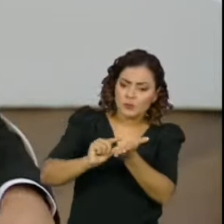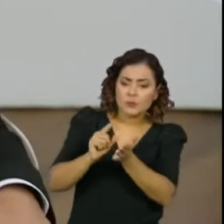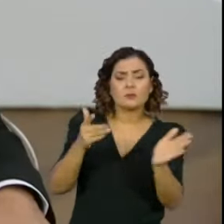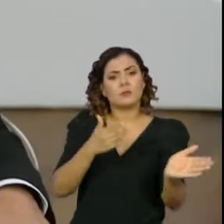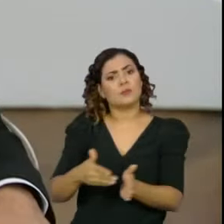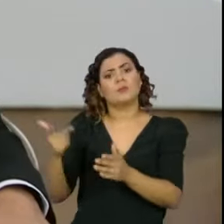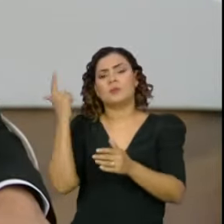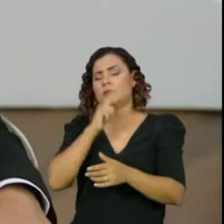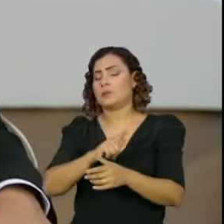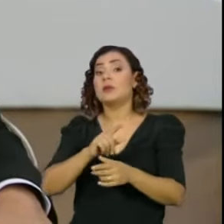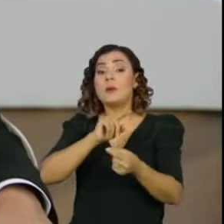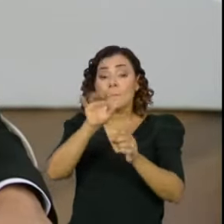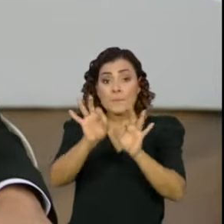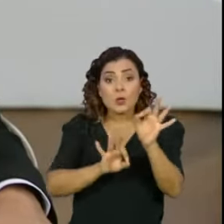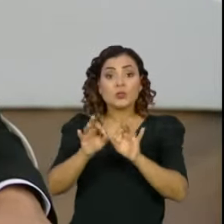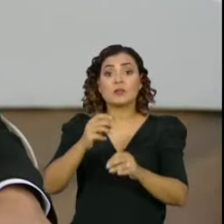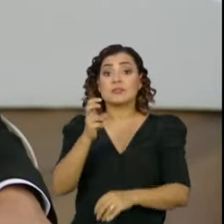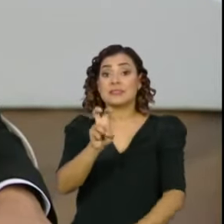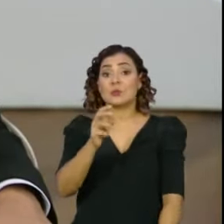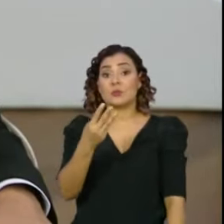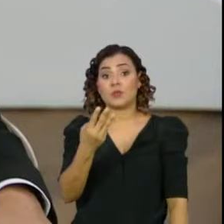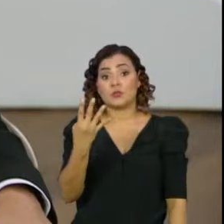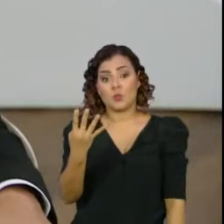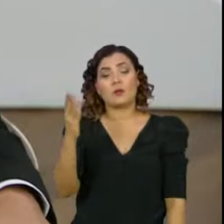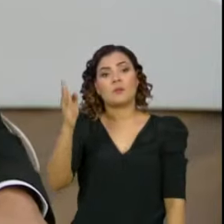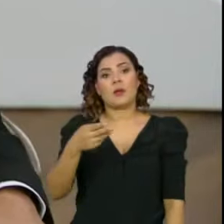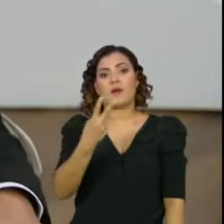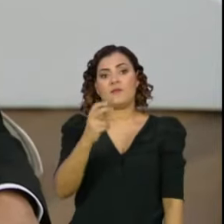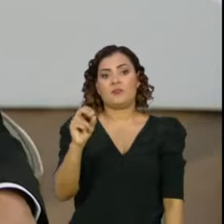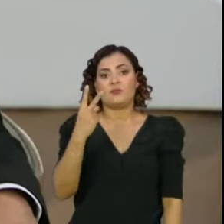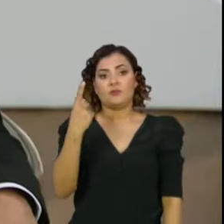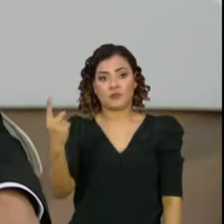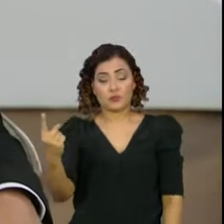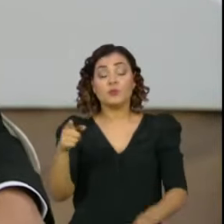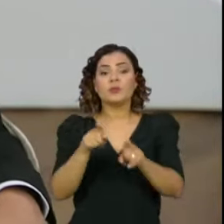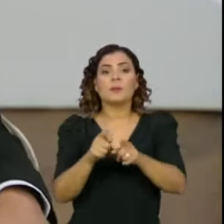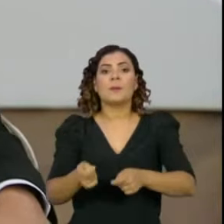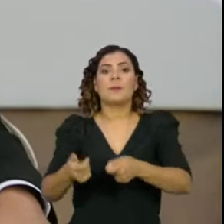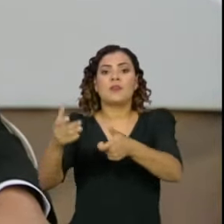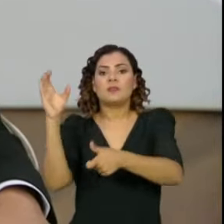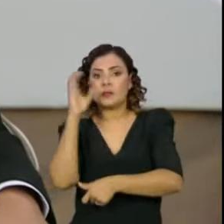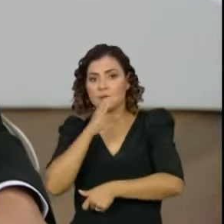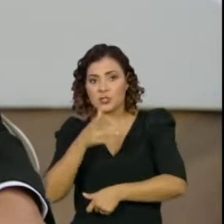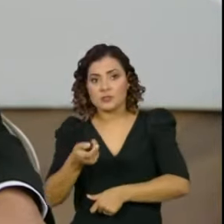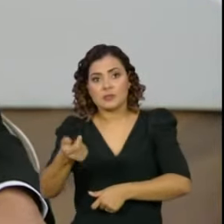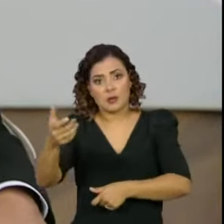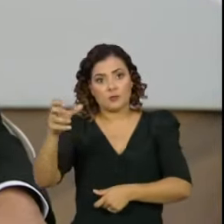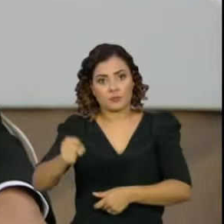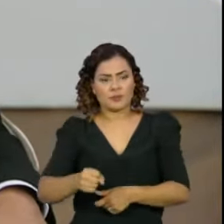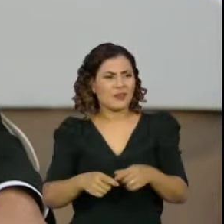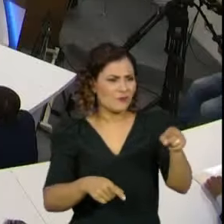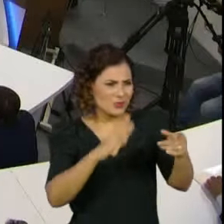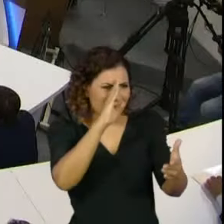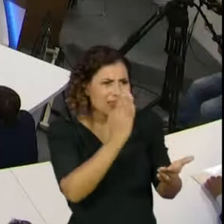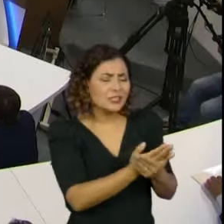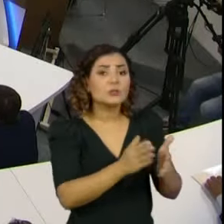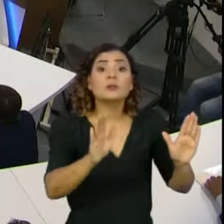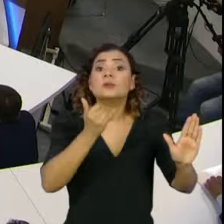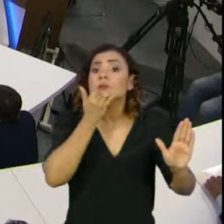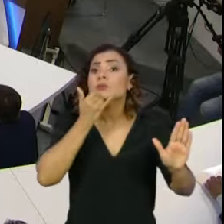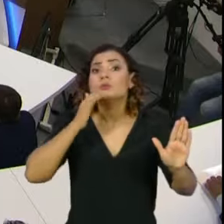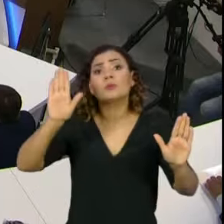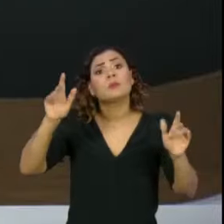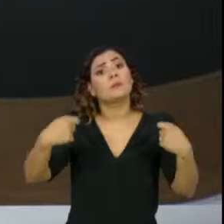inclusive através do projeto 534 de 2021 e do auxílio emergencial com aprovação da A senhora acreditou nesse momento em fazer o melhor, presidente?